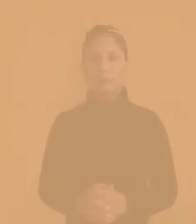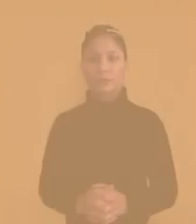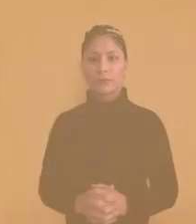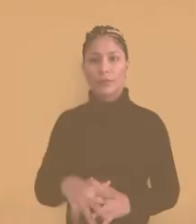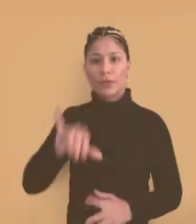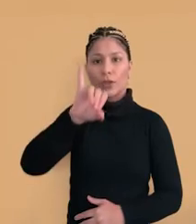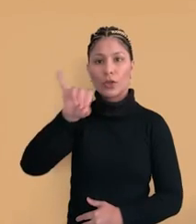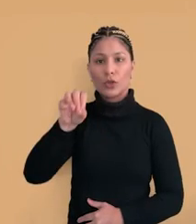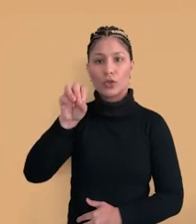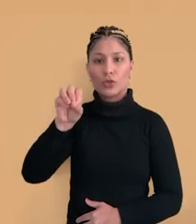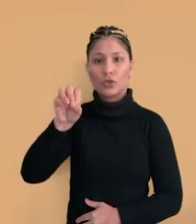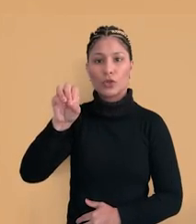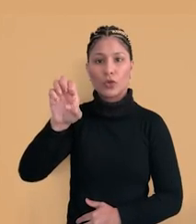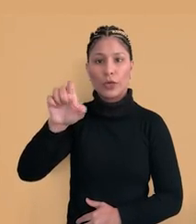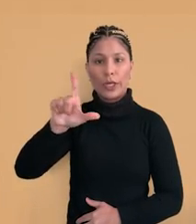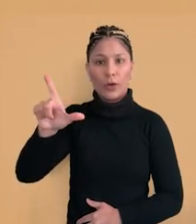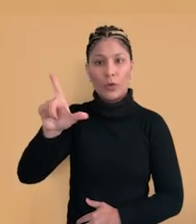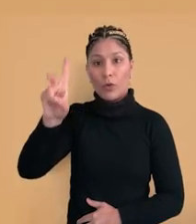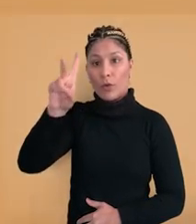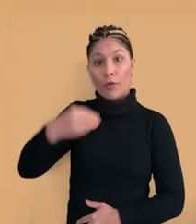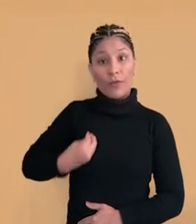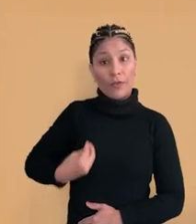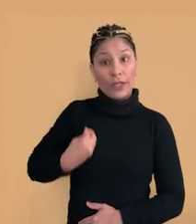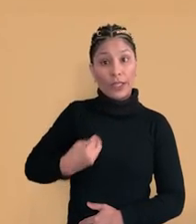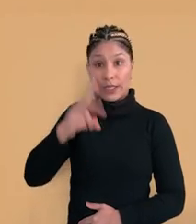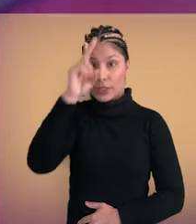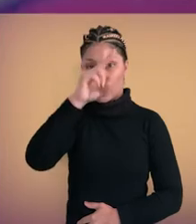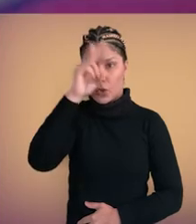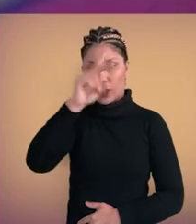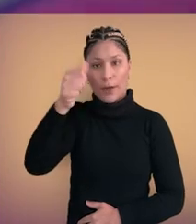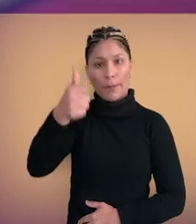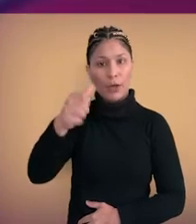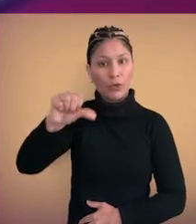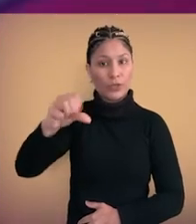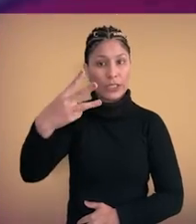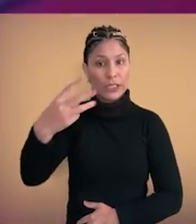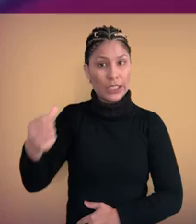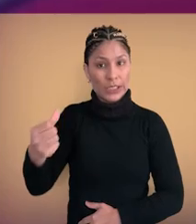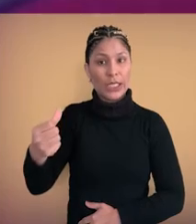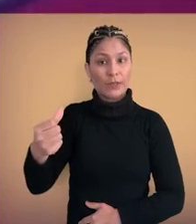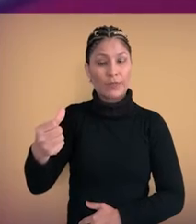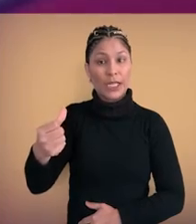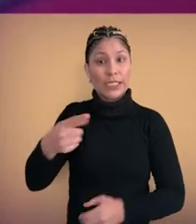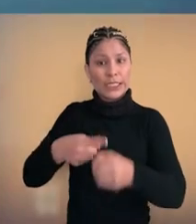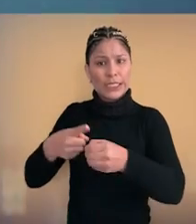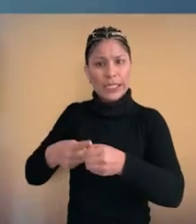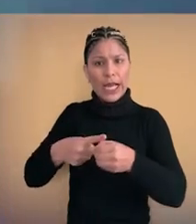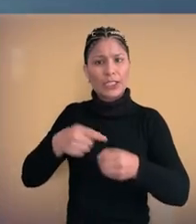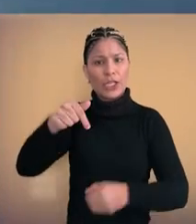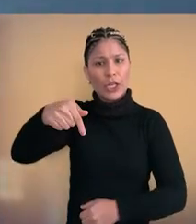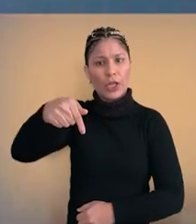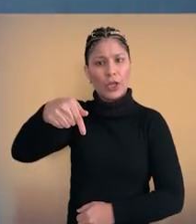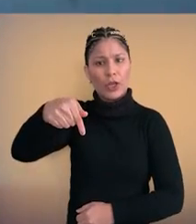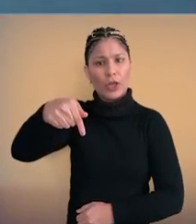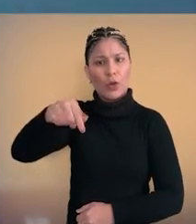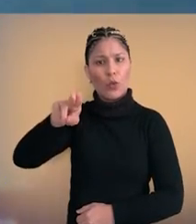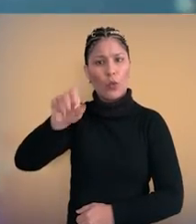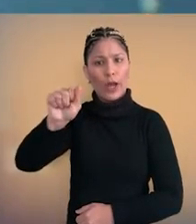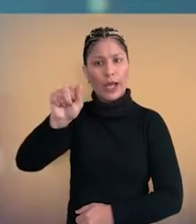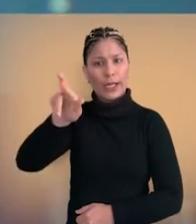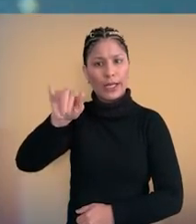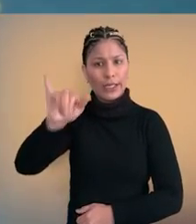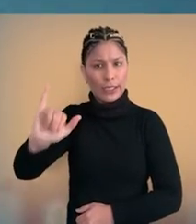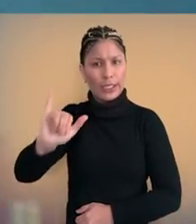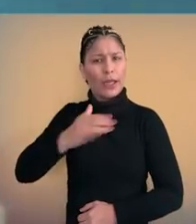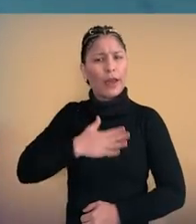Joel, vida e história. Em 1936, na pacata cidade de Quaraí,